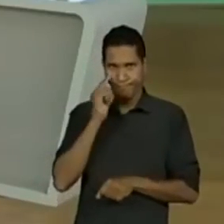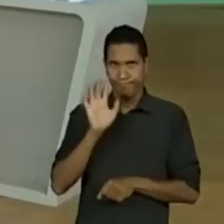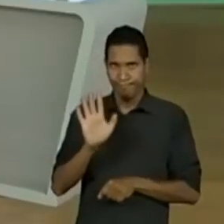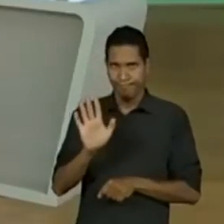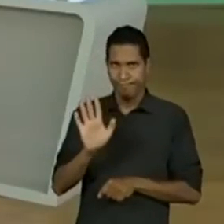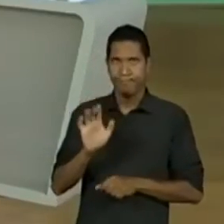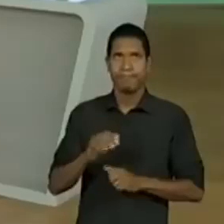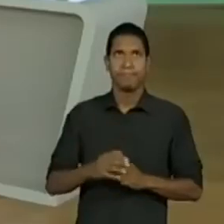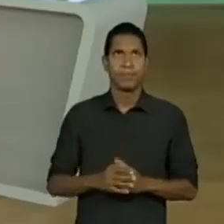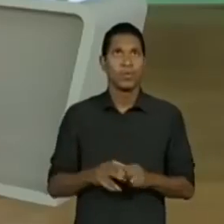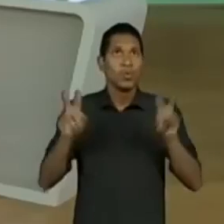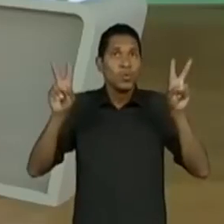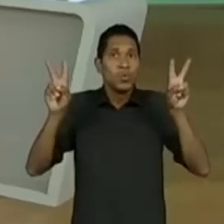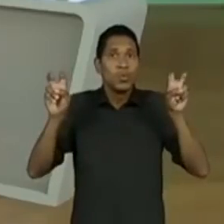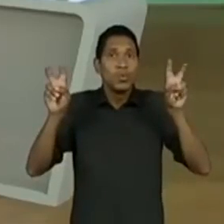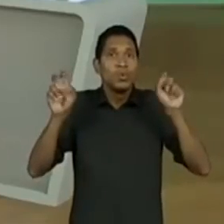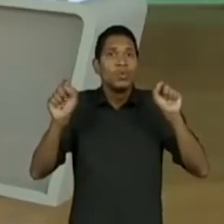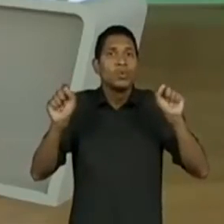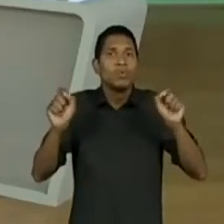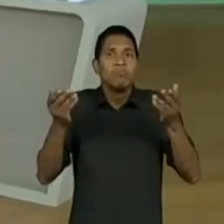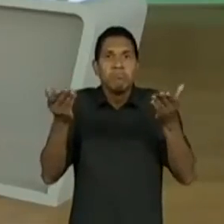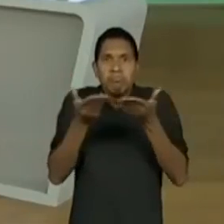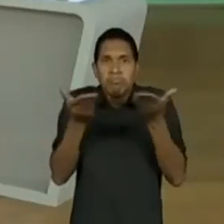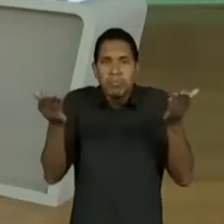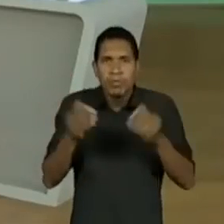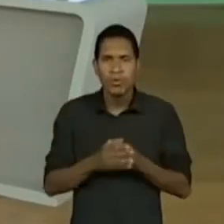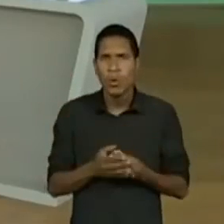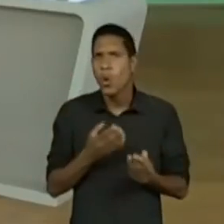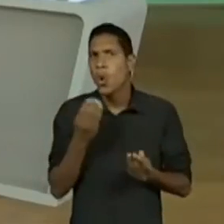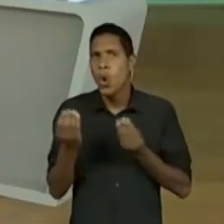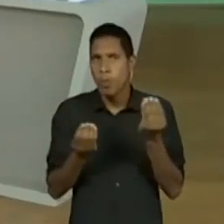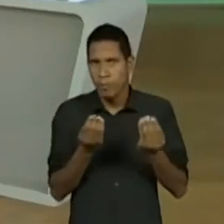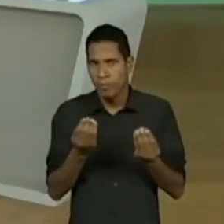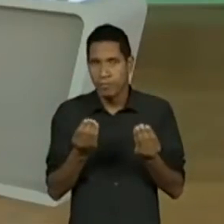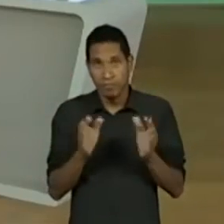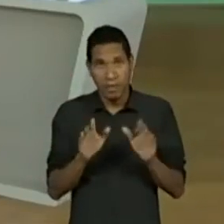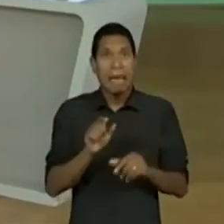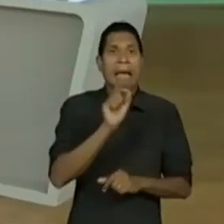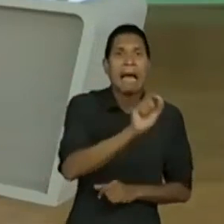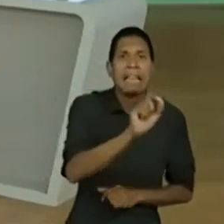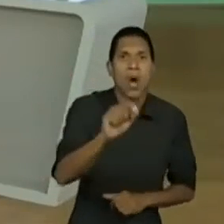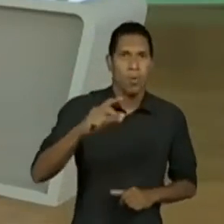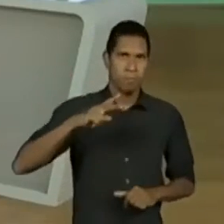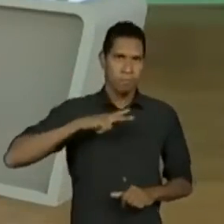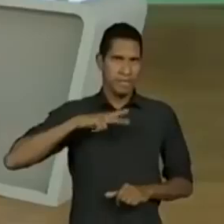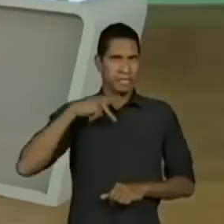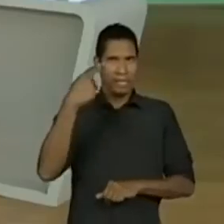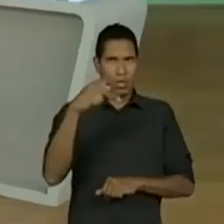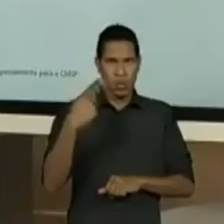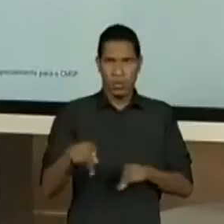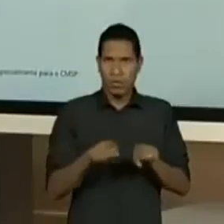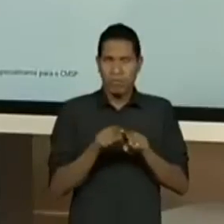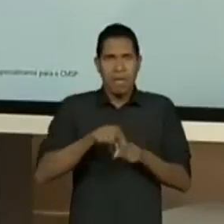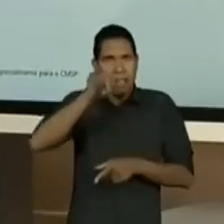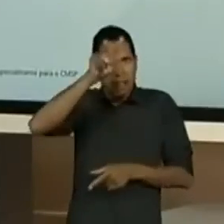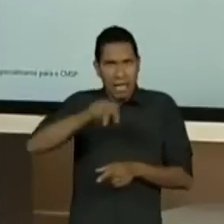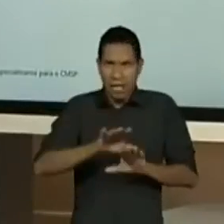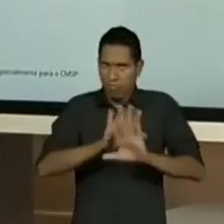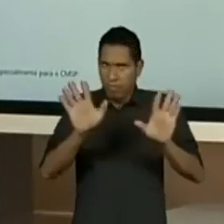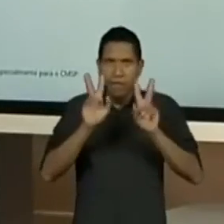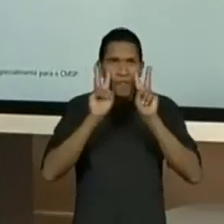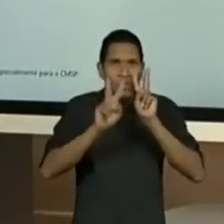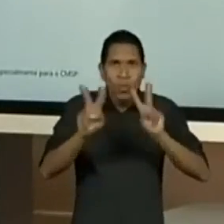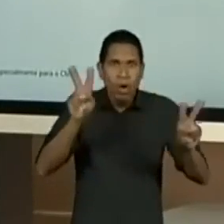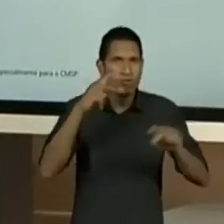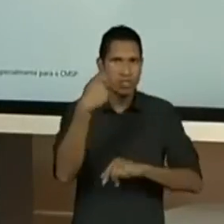O título está aí. Como será? Vai ser o mesmo esquema. A leitura é individual. Então, respira lá de novo. Posição. Se